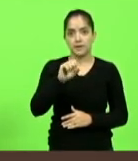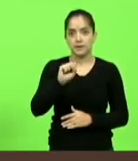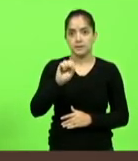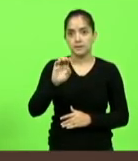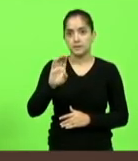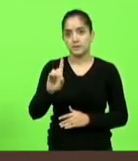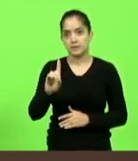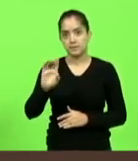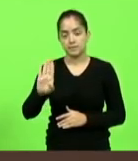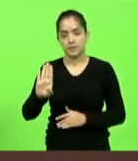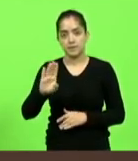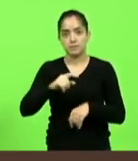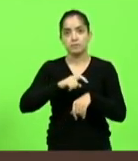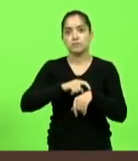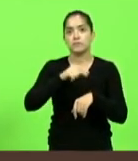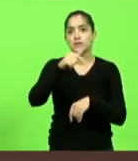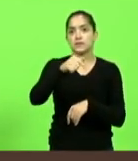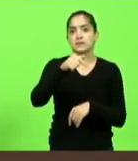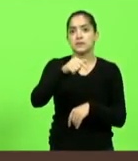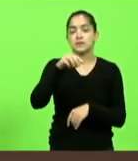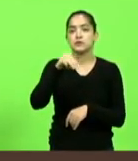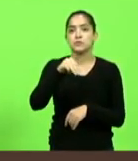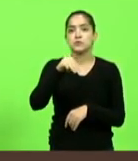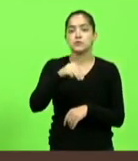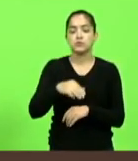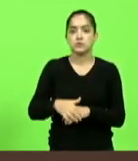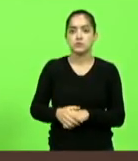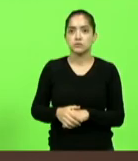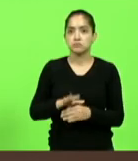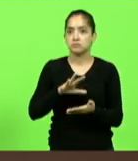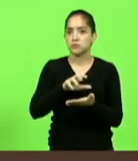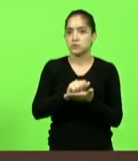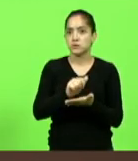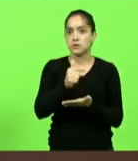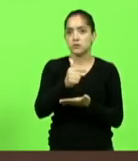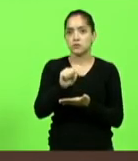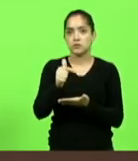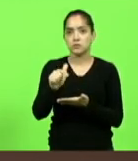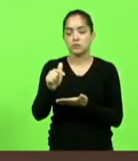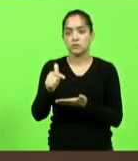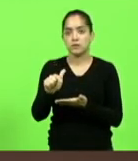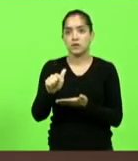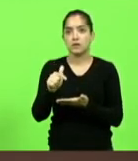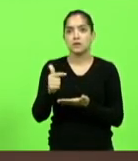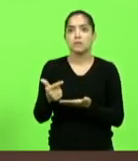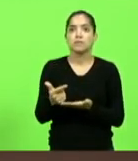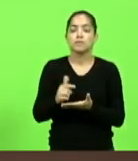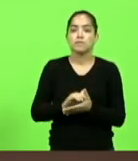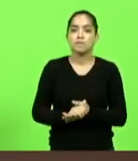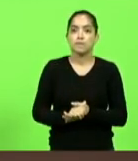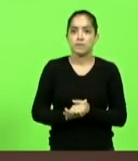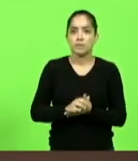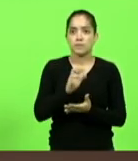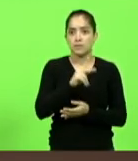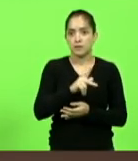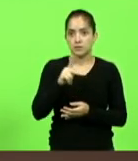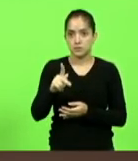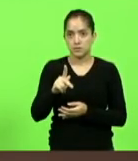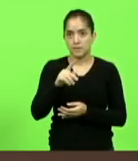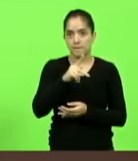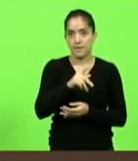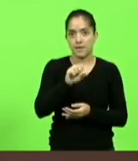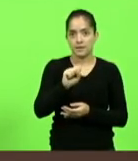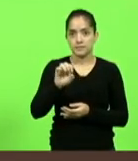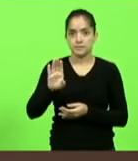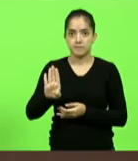pelo tempo de até 7 minutos e 30 segundos não havendo oradores inscritos o próximo bloco é o Partido Progressista e o PSB